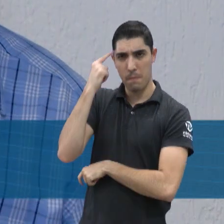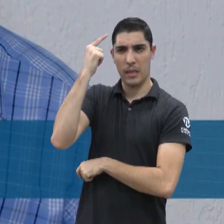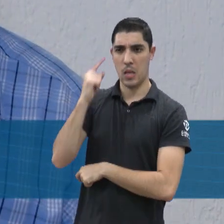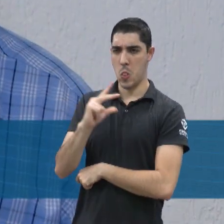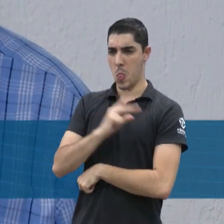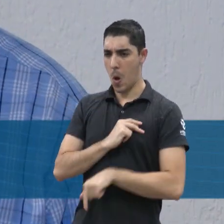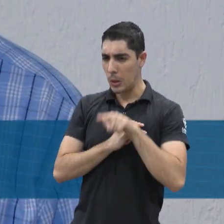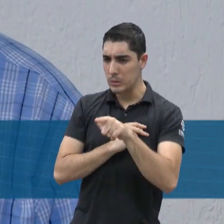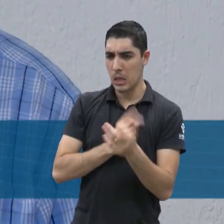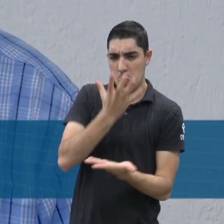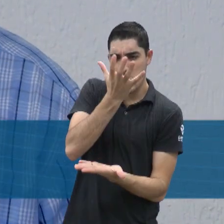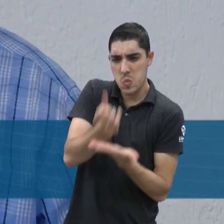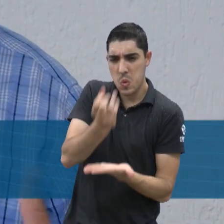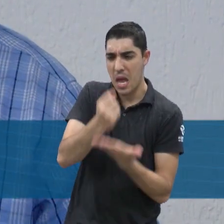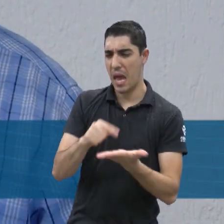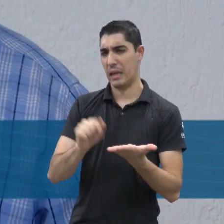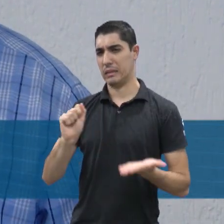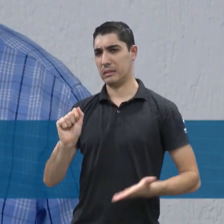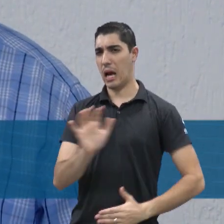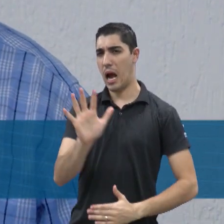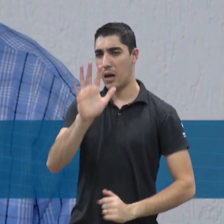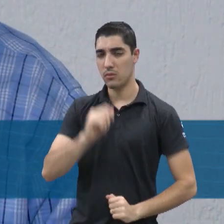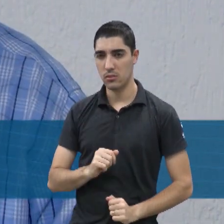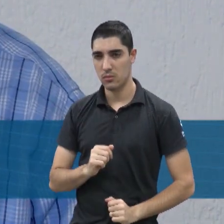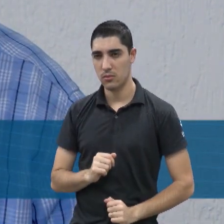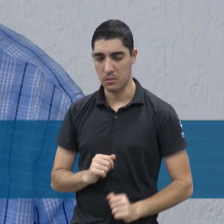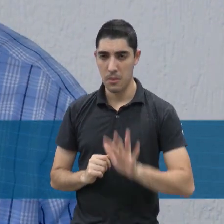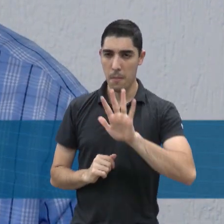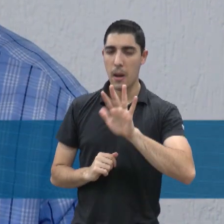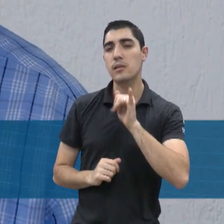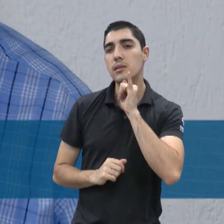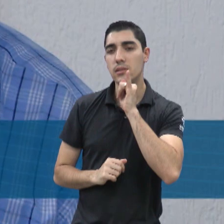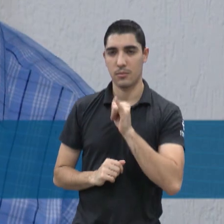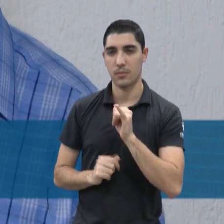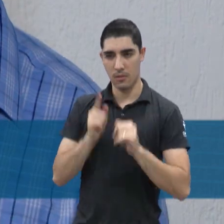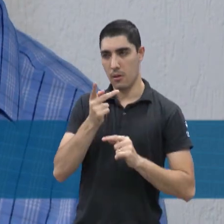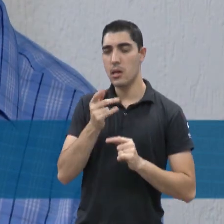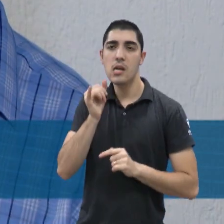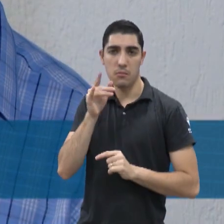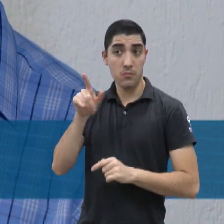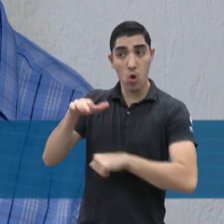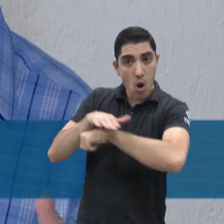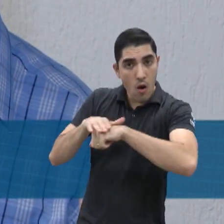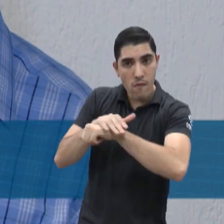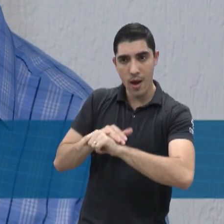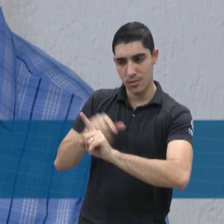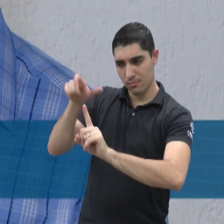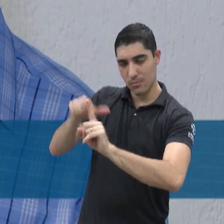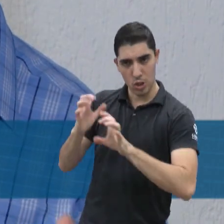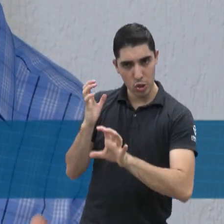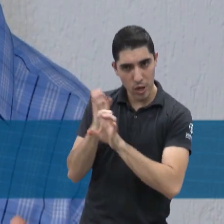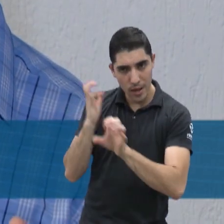muito cara. Porque a gente tem, então, vai procurar um engenheiro, vai procurar uma empresa que já está no mercado há algum tempo, vai tentar